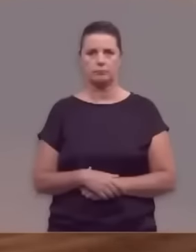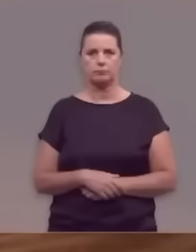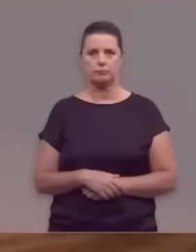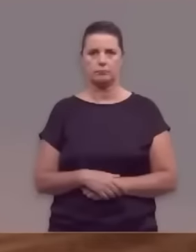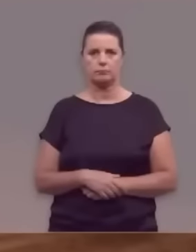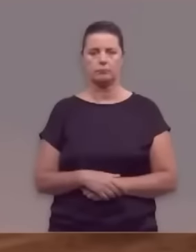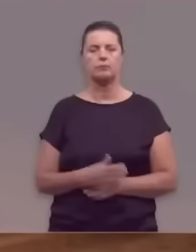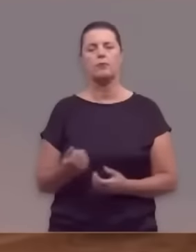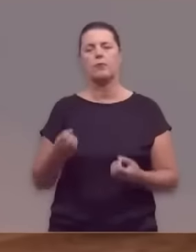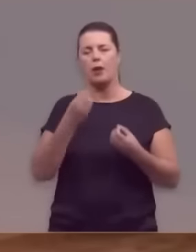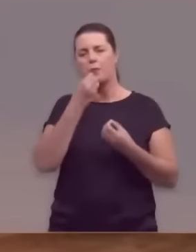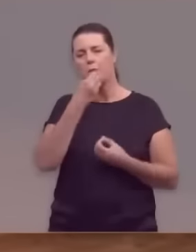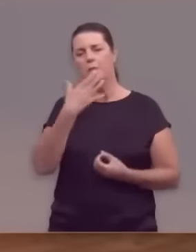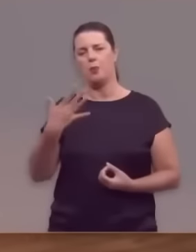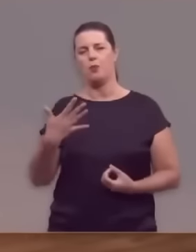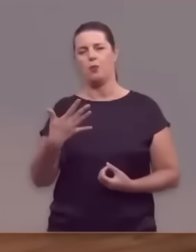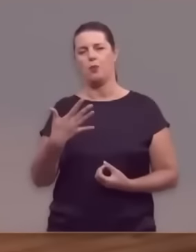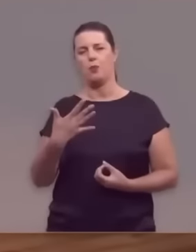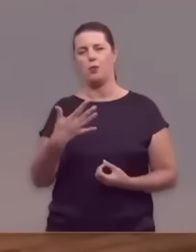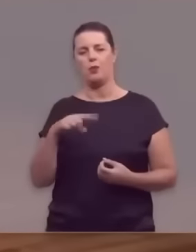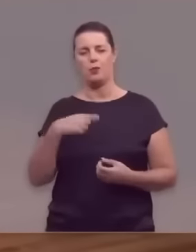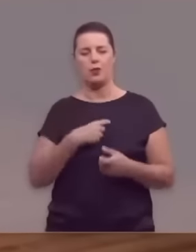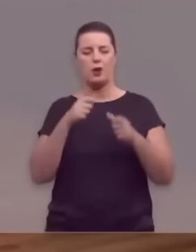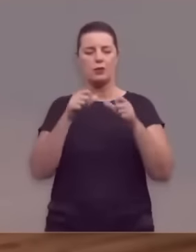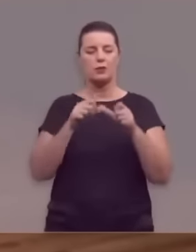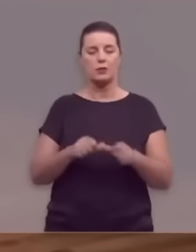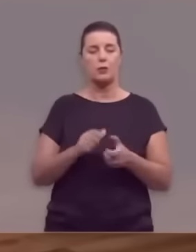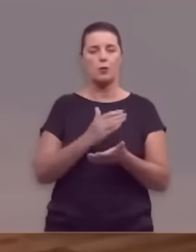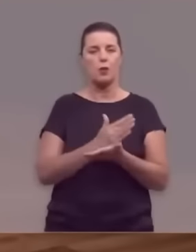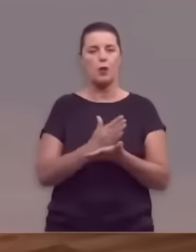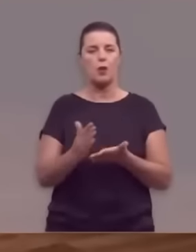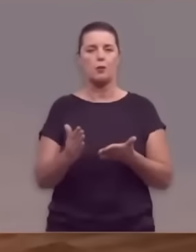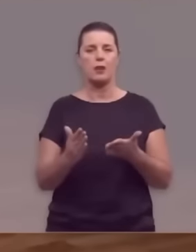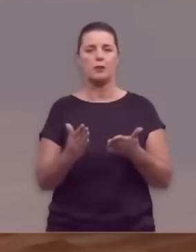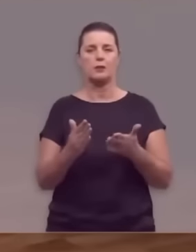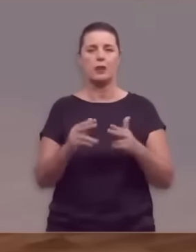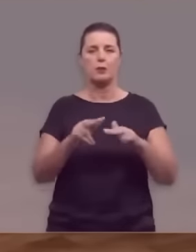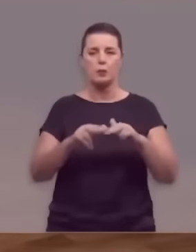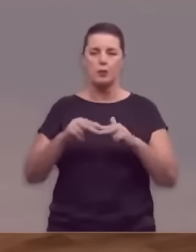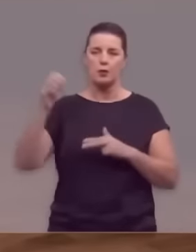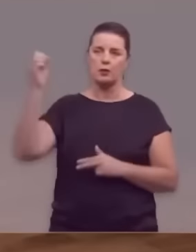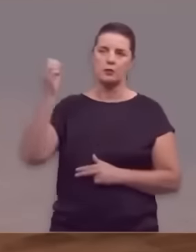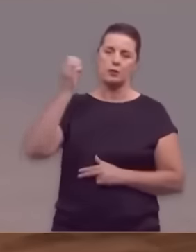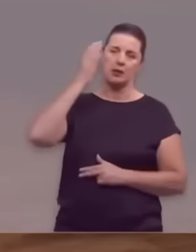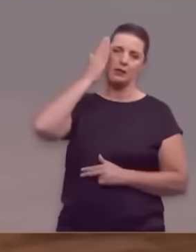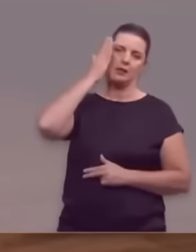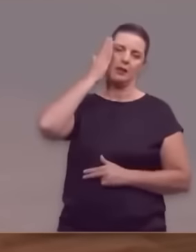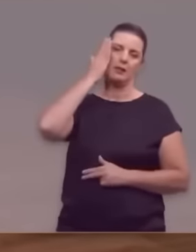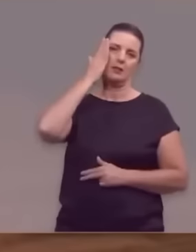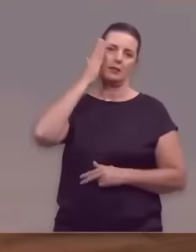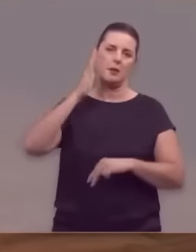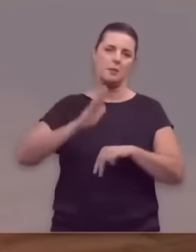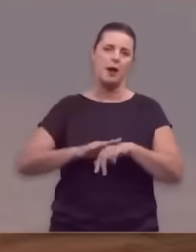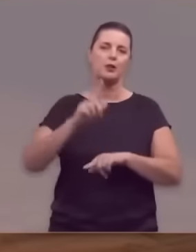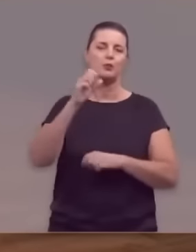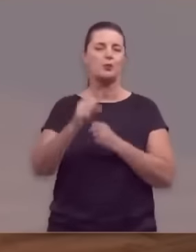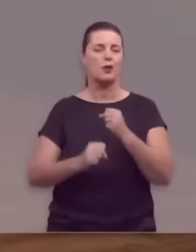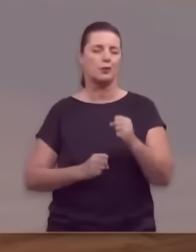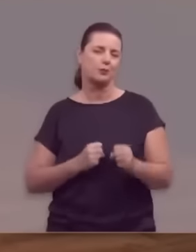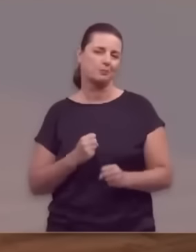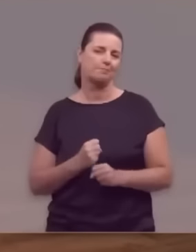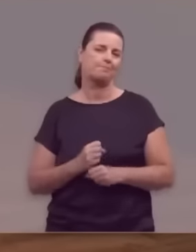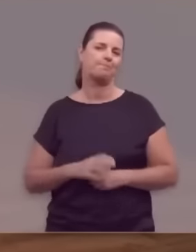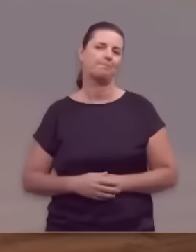Que coisa boa é que nós estamos começando pela graça de Deus mais um ano.